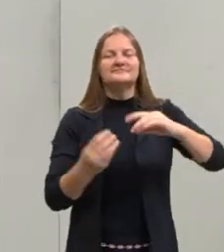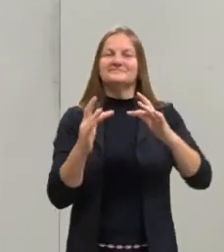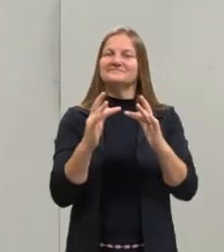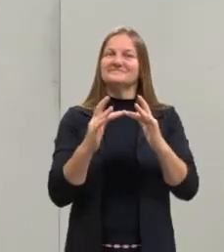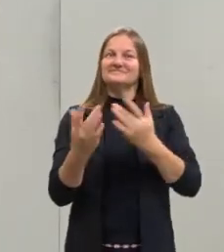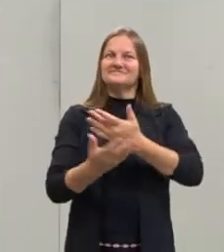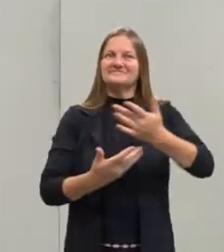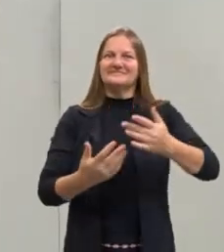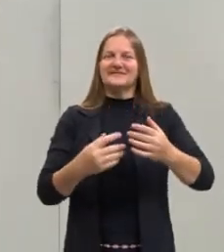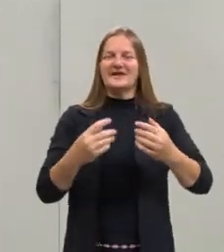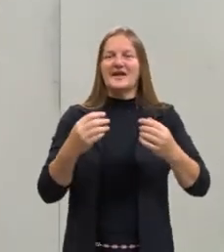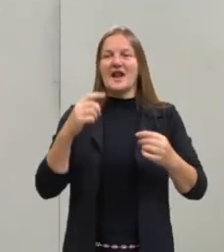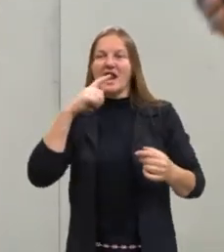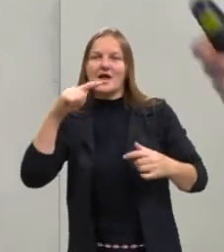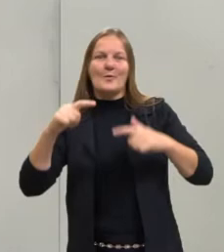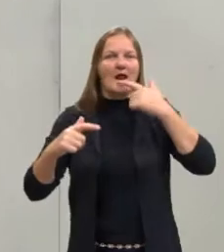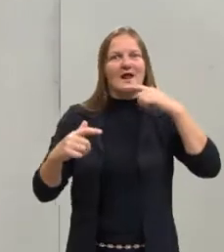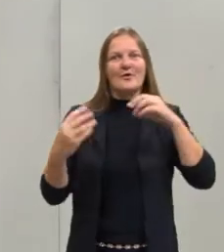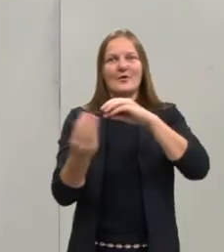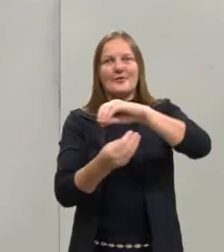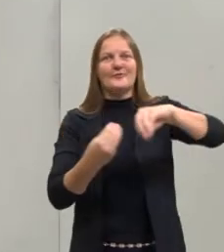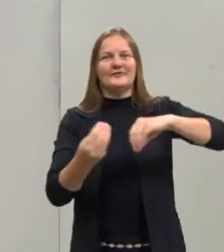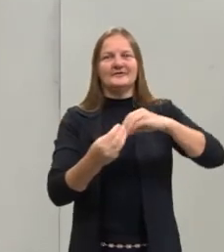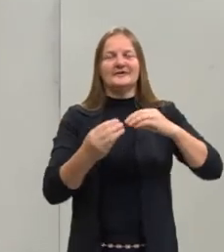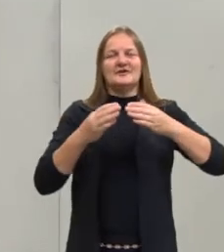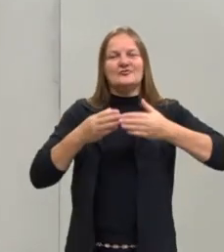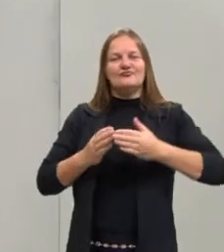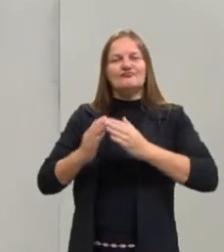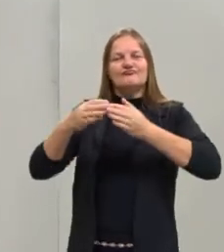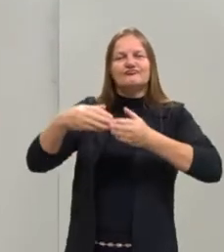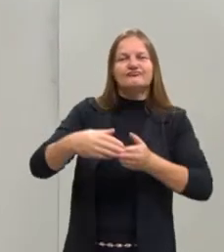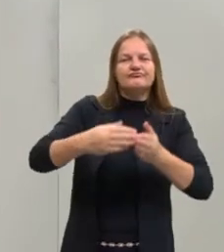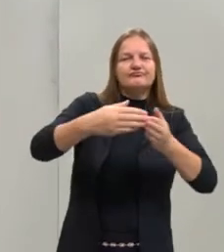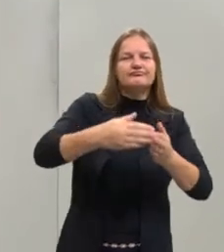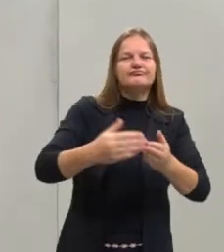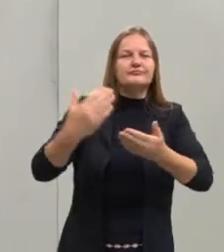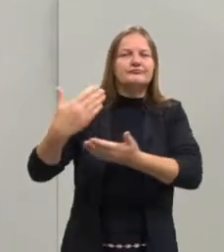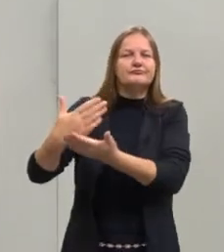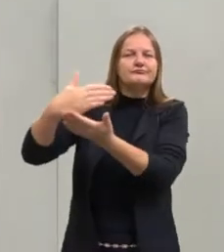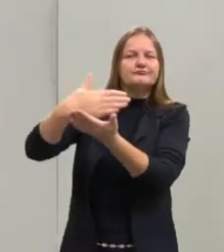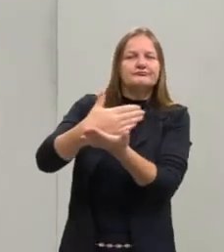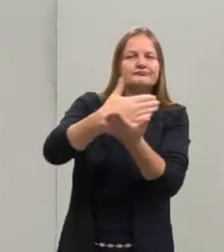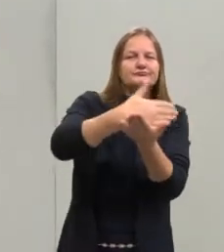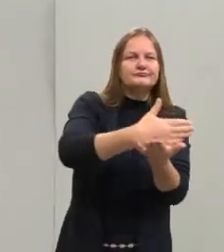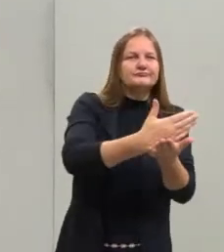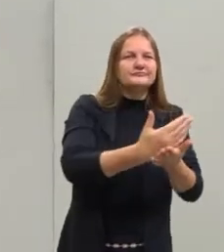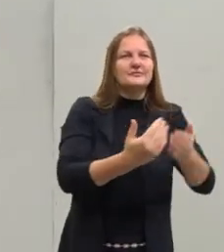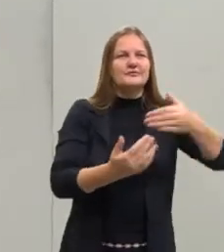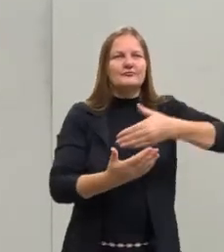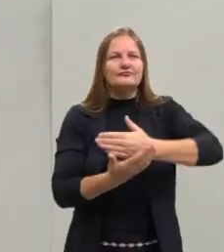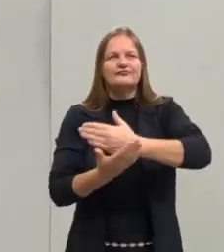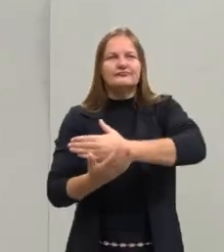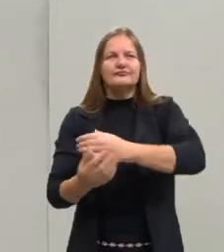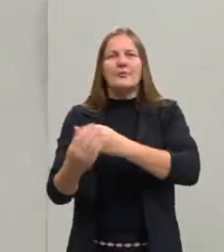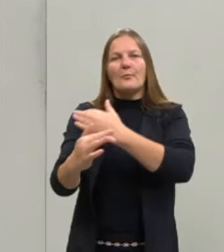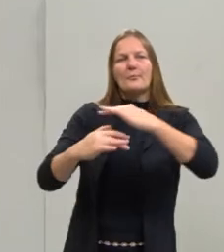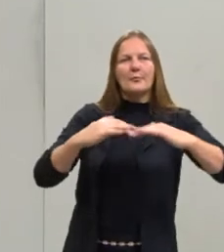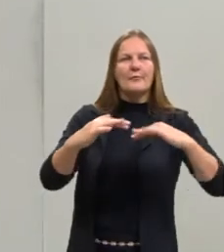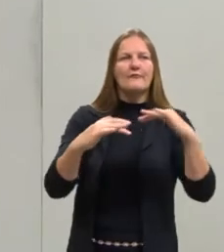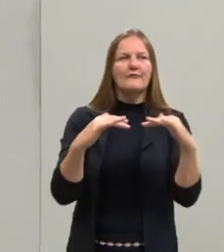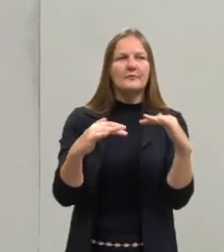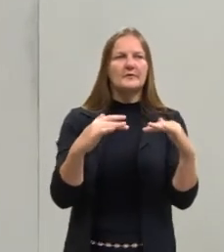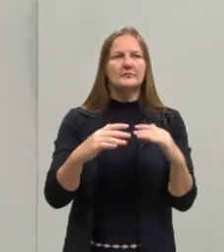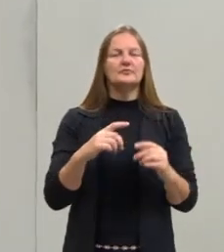Com essa transição das navegações, com esse movimento que houve há